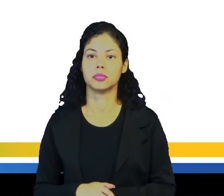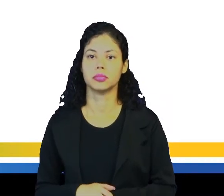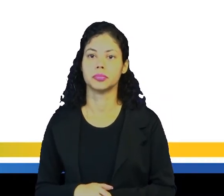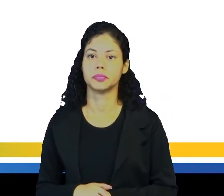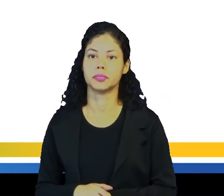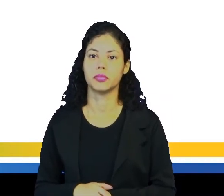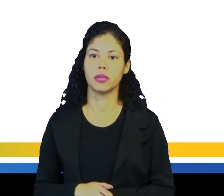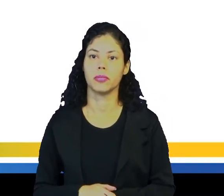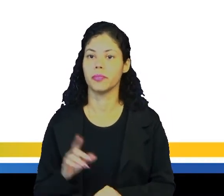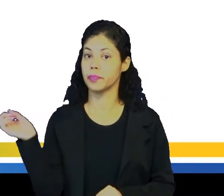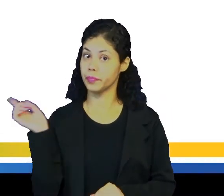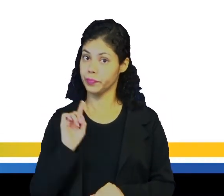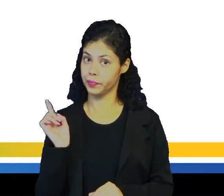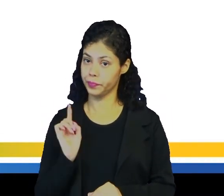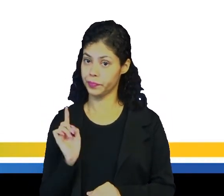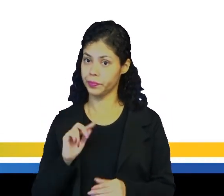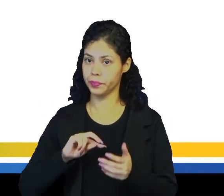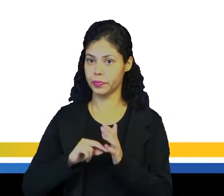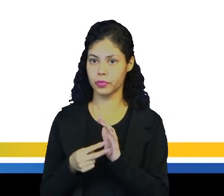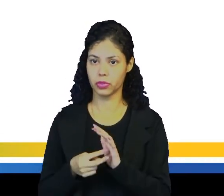Don't, que significa não.